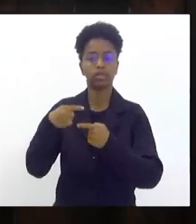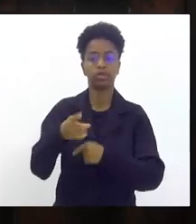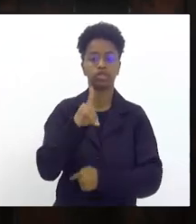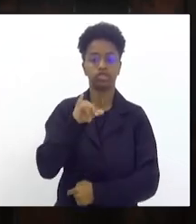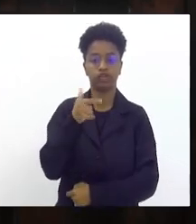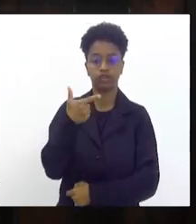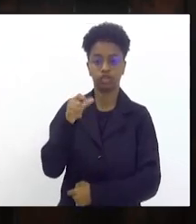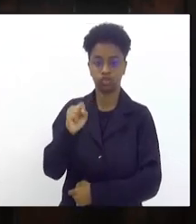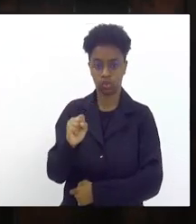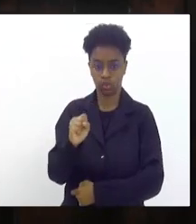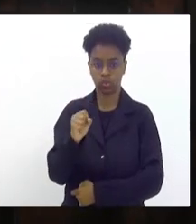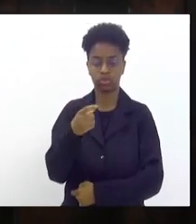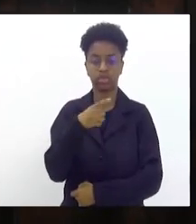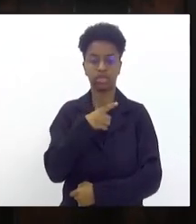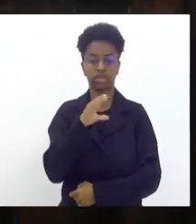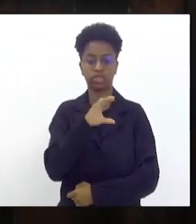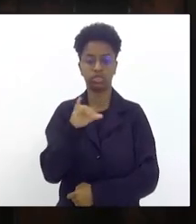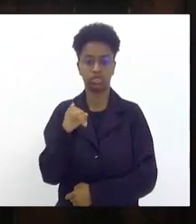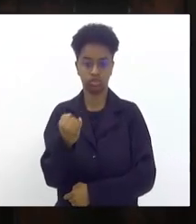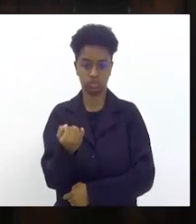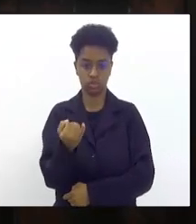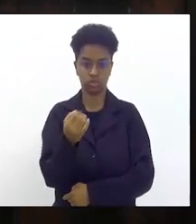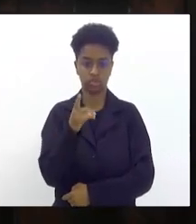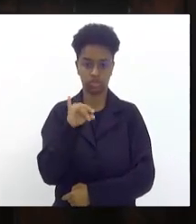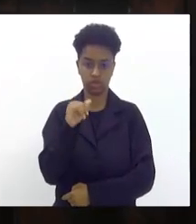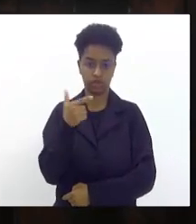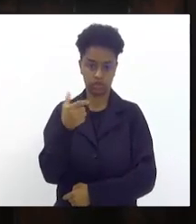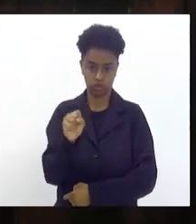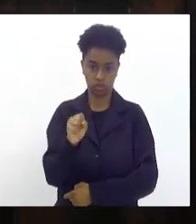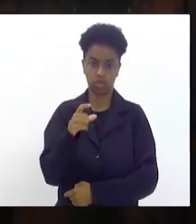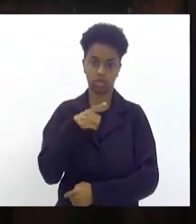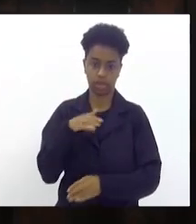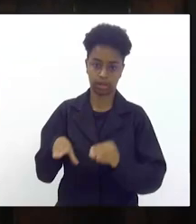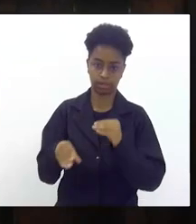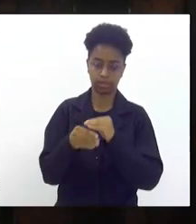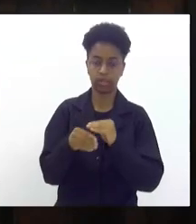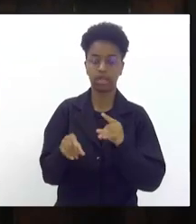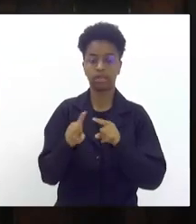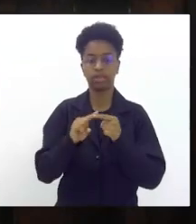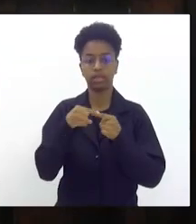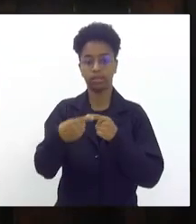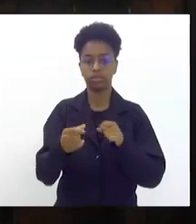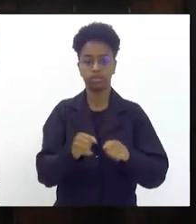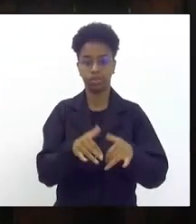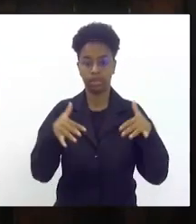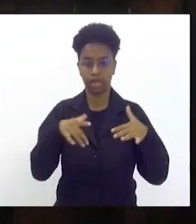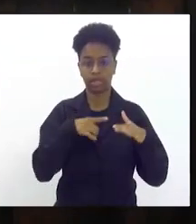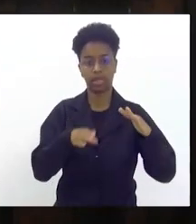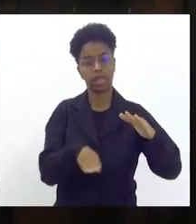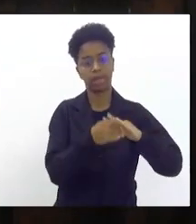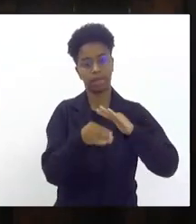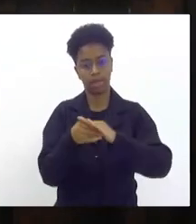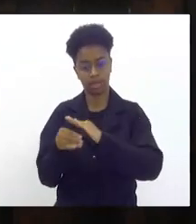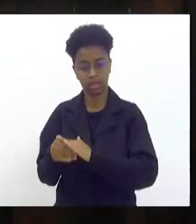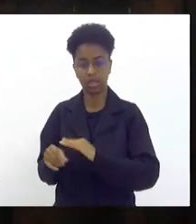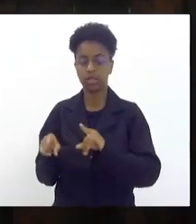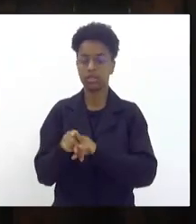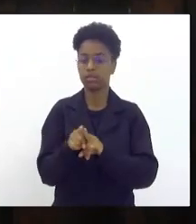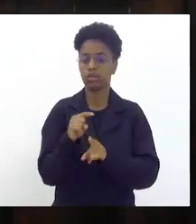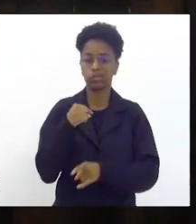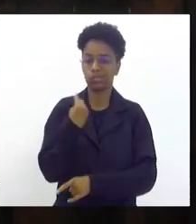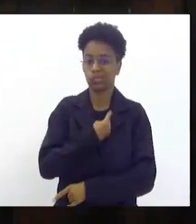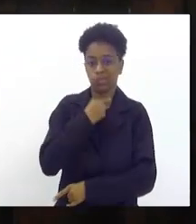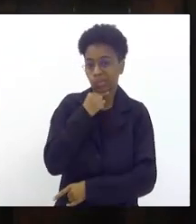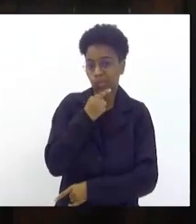28 então na sessão da ccj está no dia 28 depois vem a plenária recebe as emendas a gente não vai conseguir